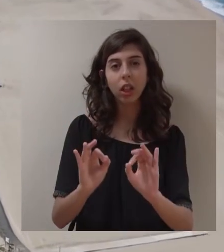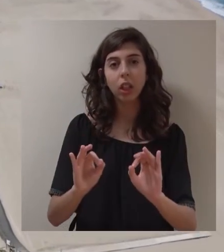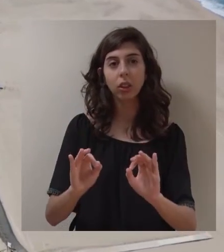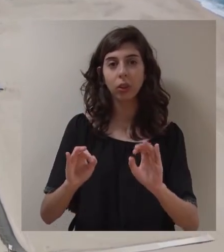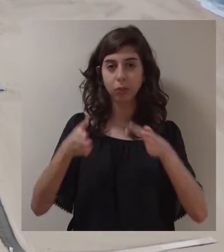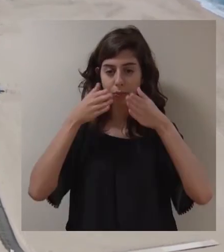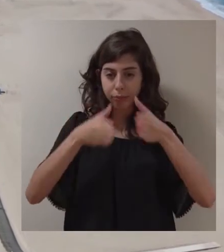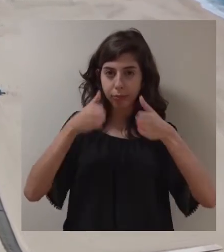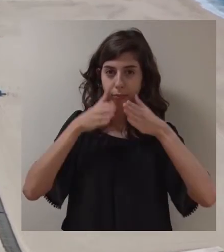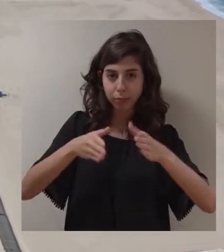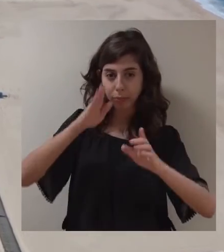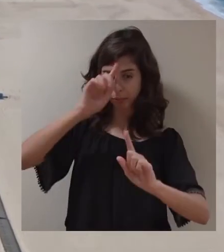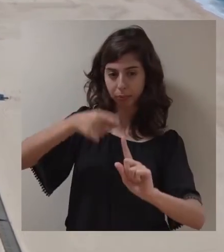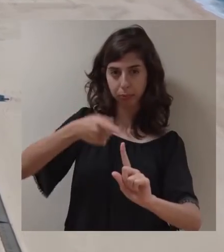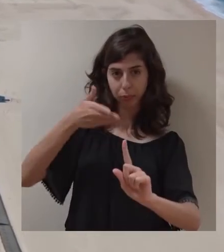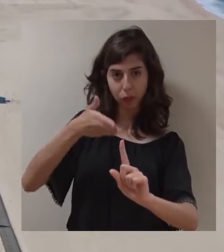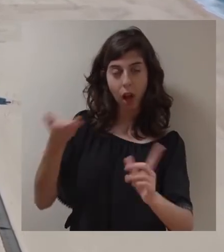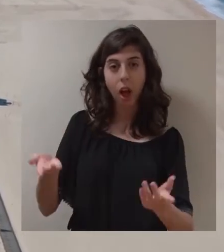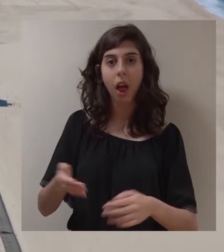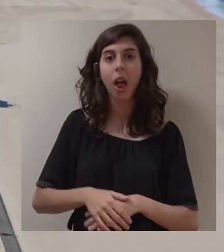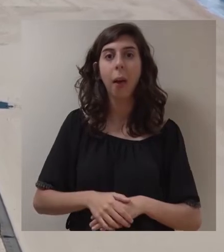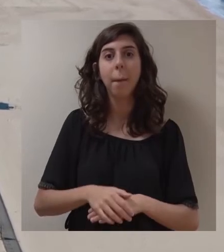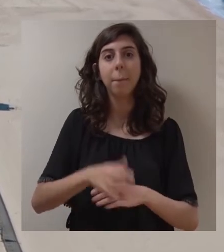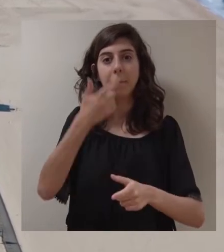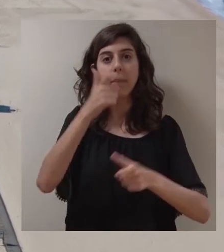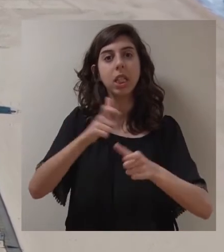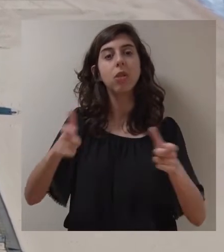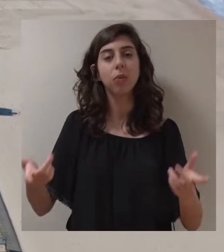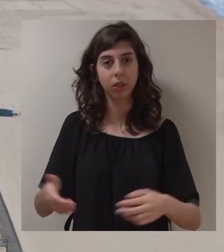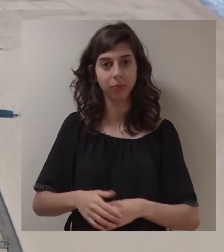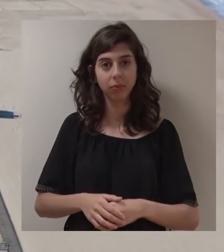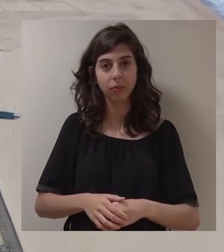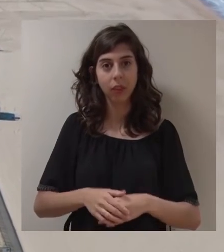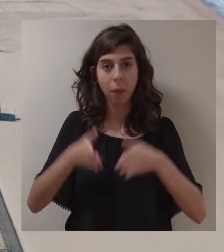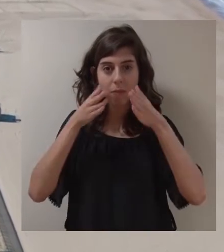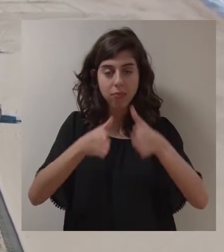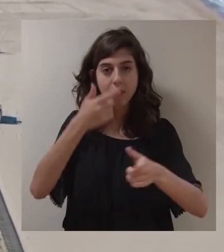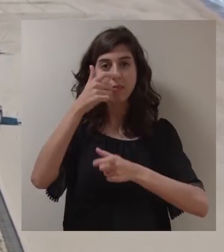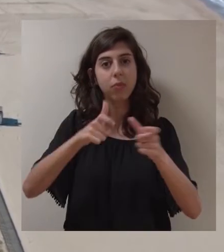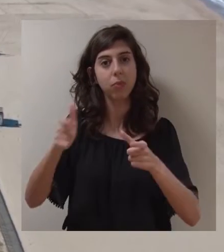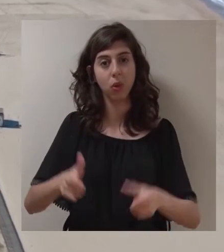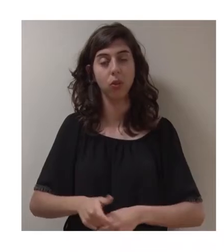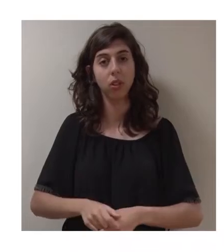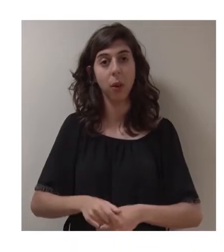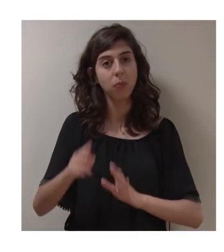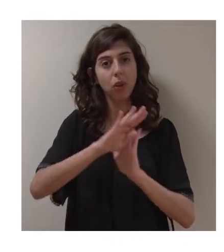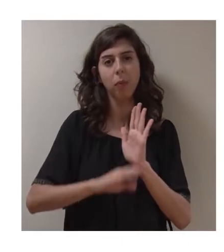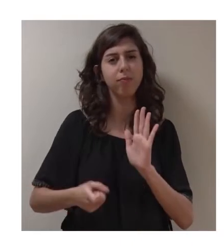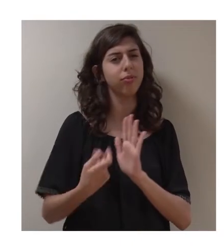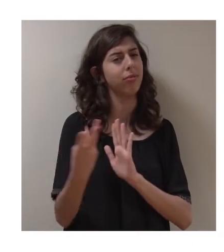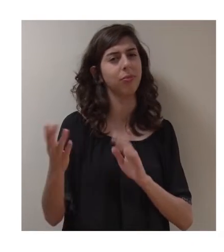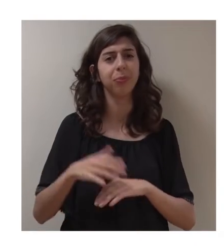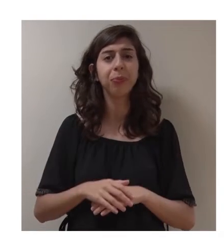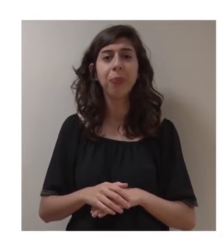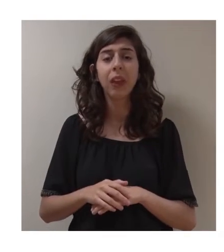vista aquilo que é a sua vocação. Uma cidade dirigida para as pessoas, vocacionada para as pessoas. E muitos